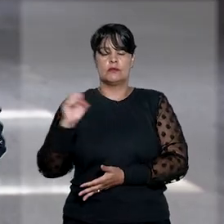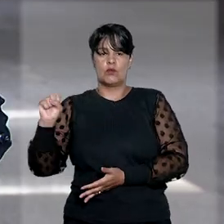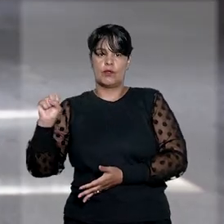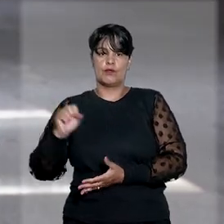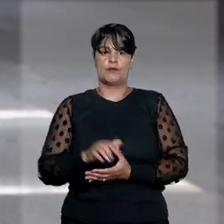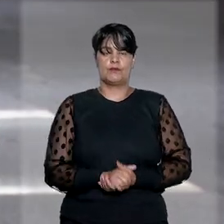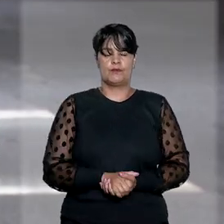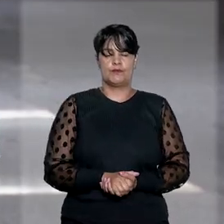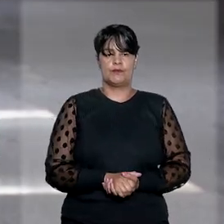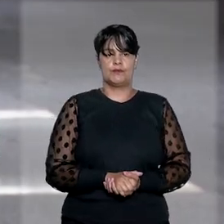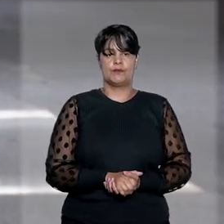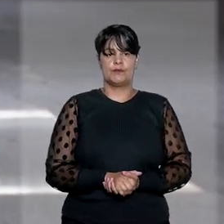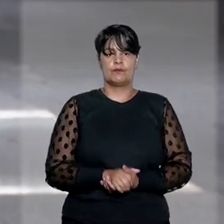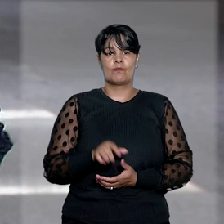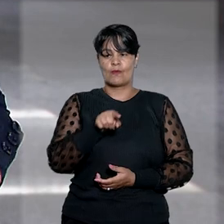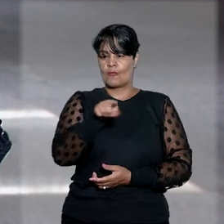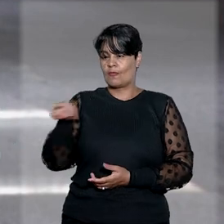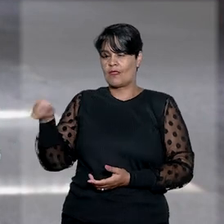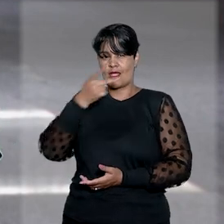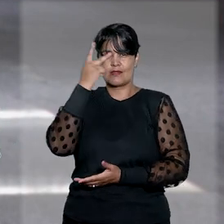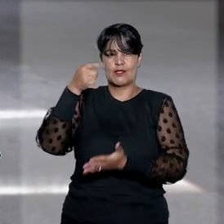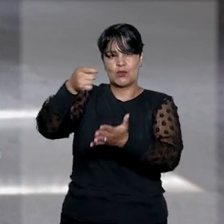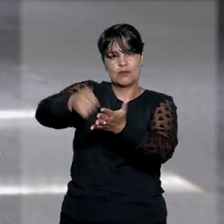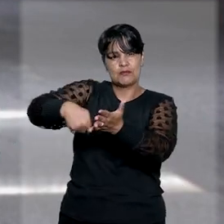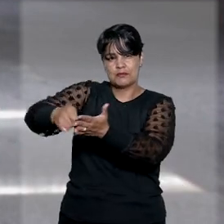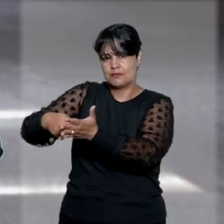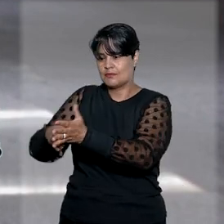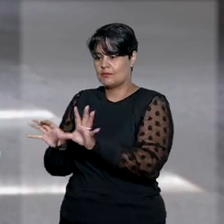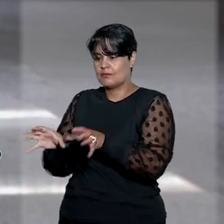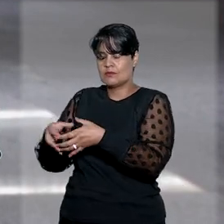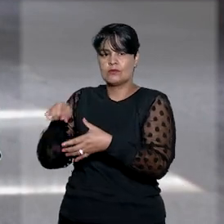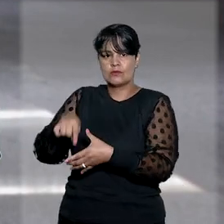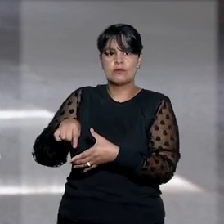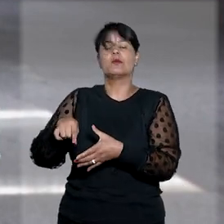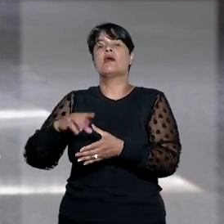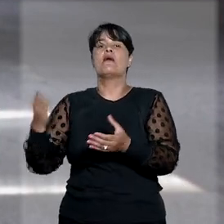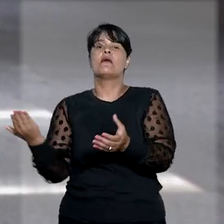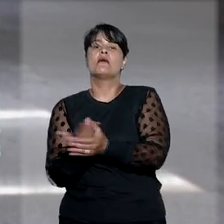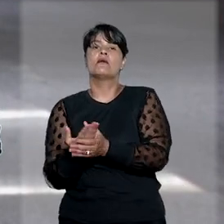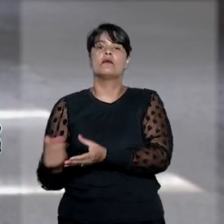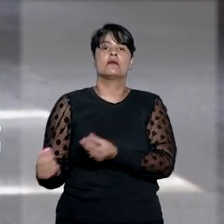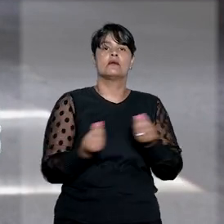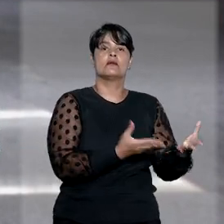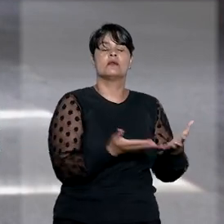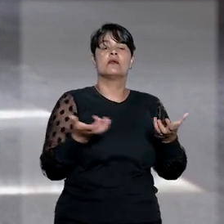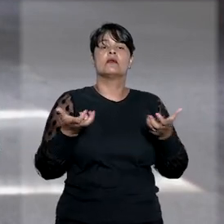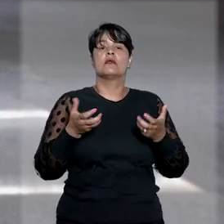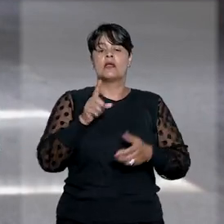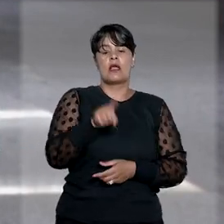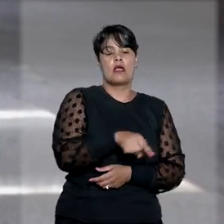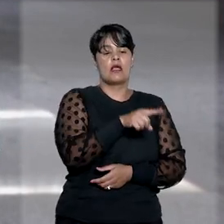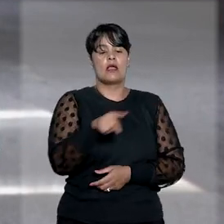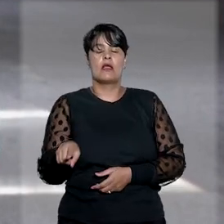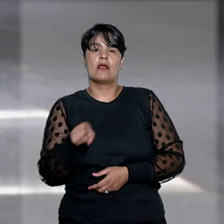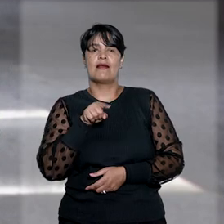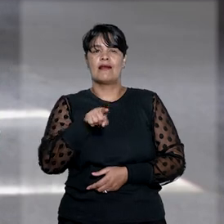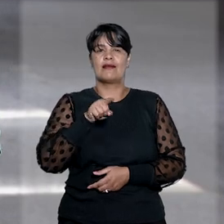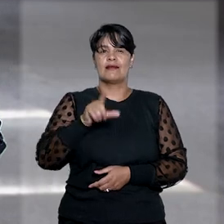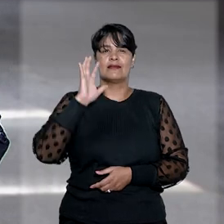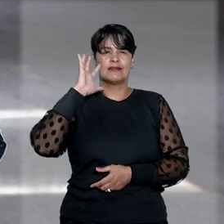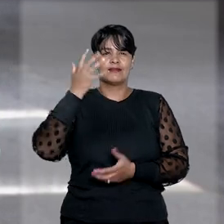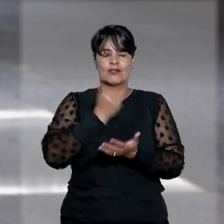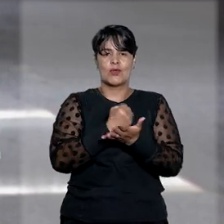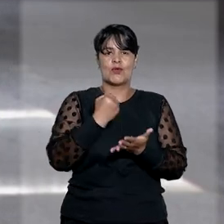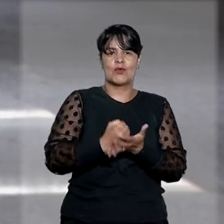sócios da empresa inativa ajuizaram a ação para anular a rescisão unilateral do plano coletivo empresarial